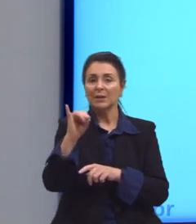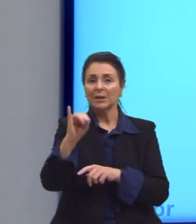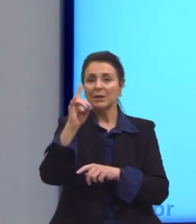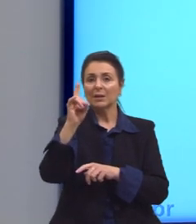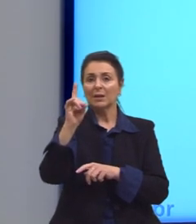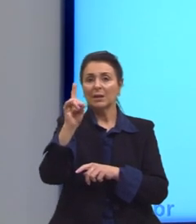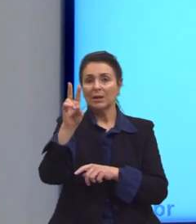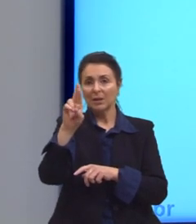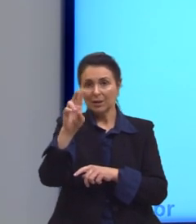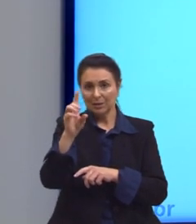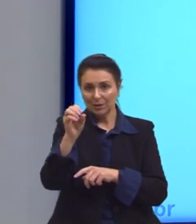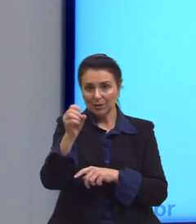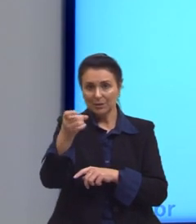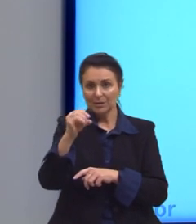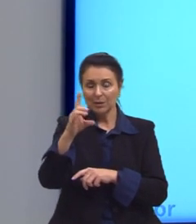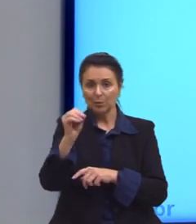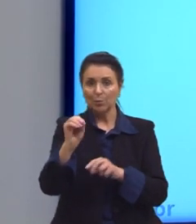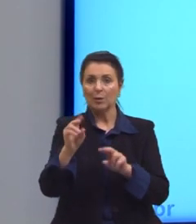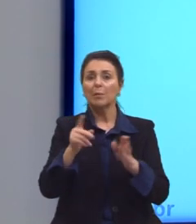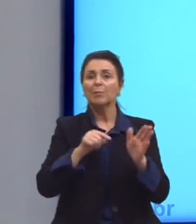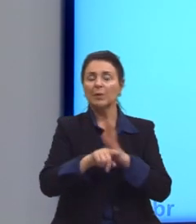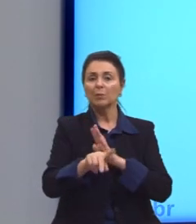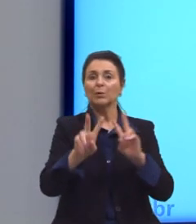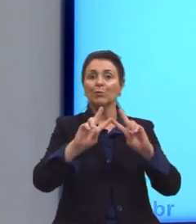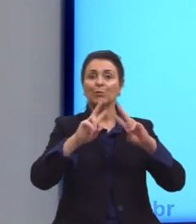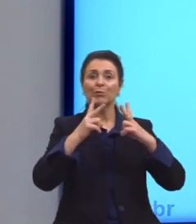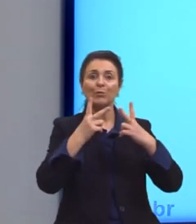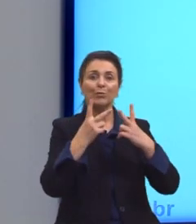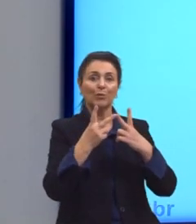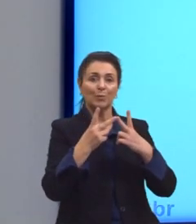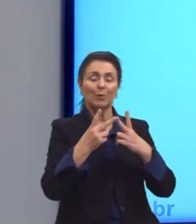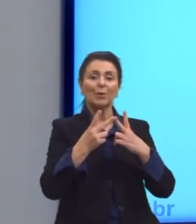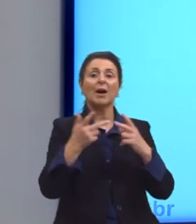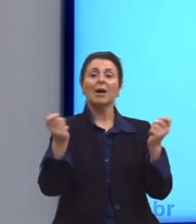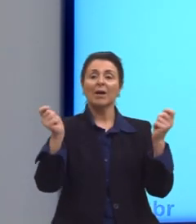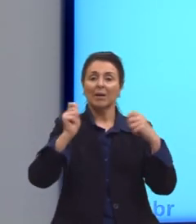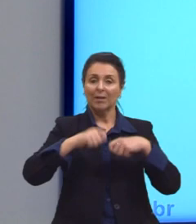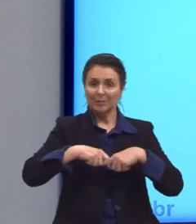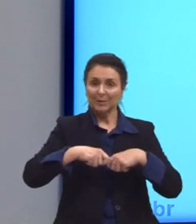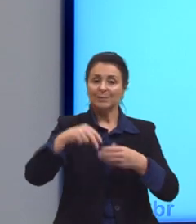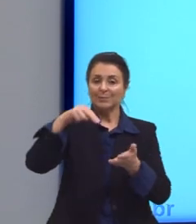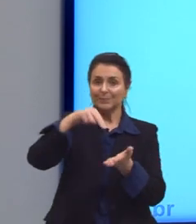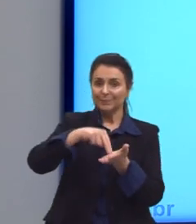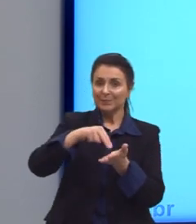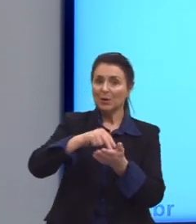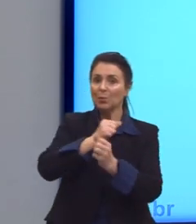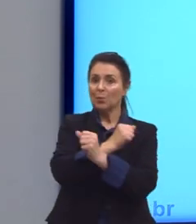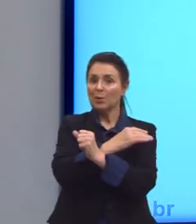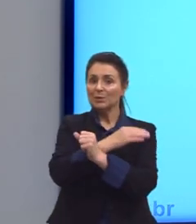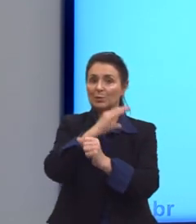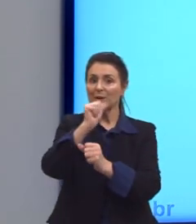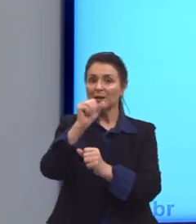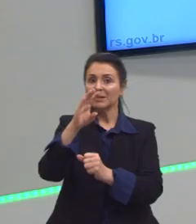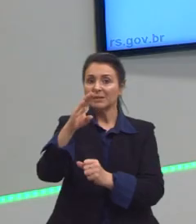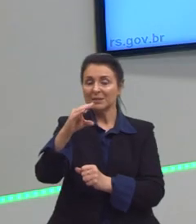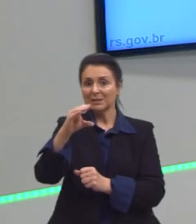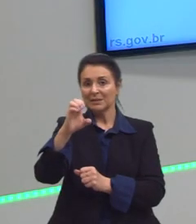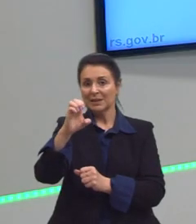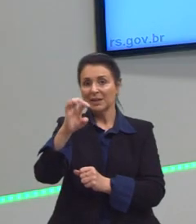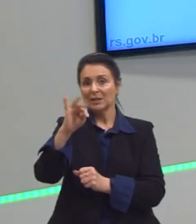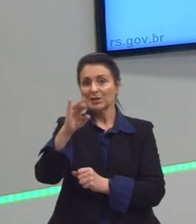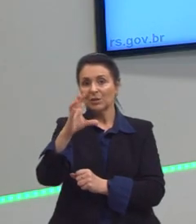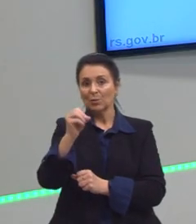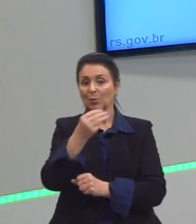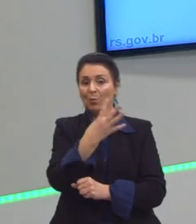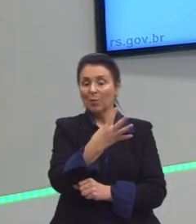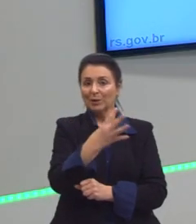O volume de hidróxido capaz de neutralizar aquele ácido acético, os 4% de ácido acético